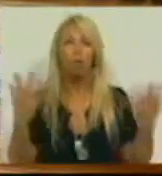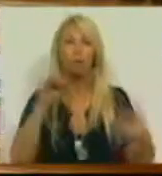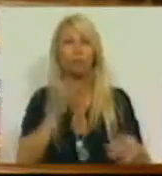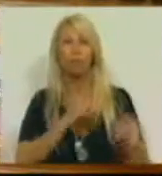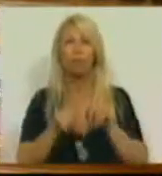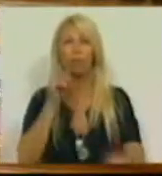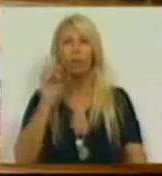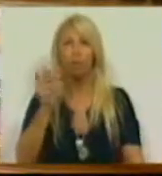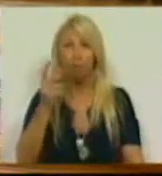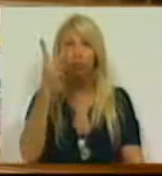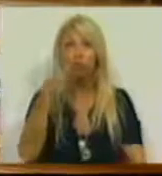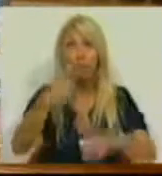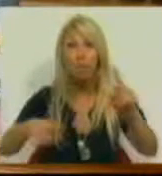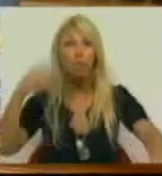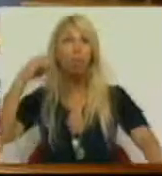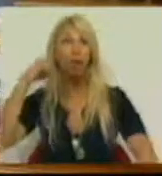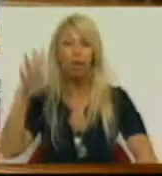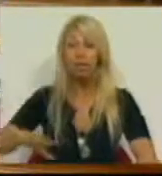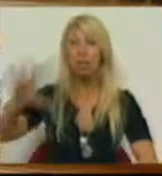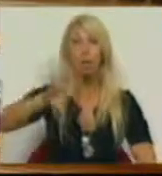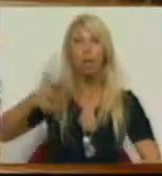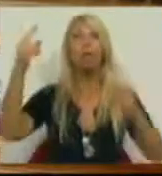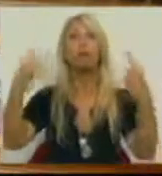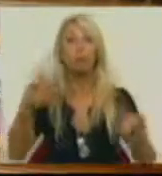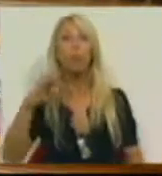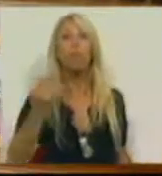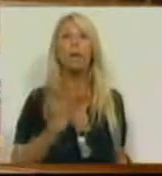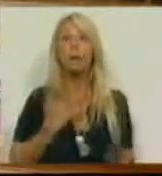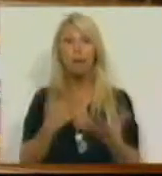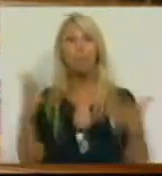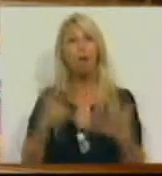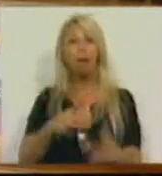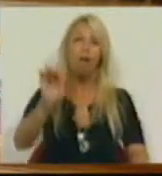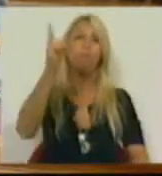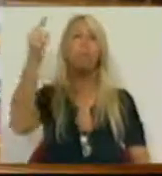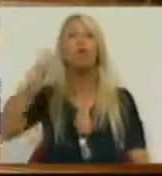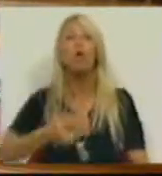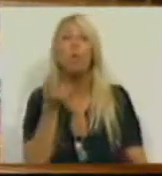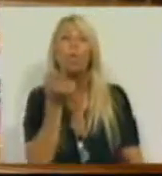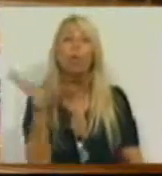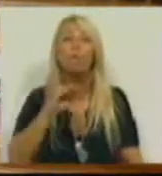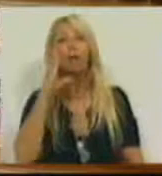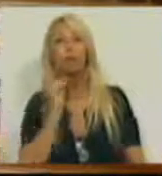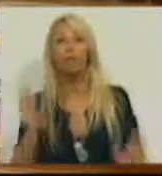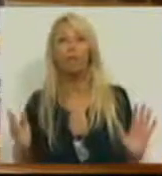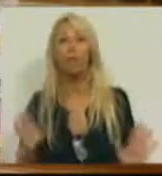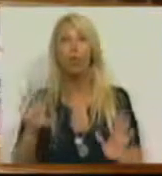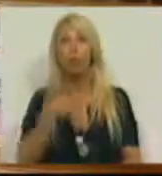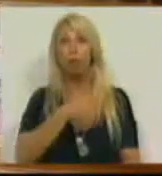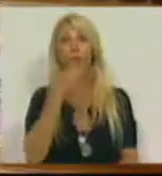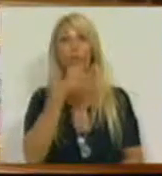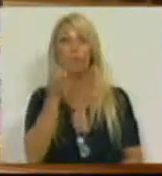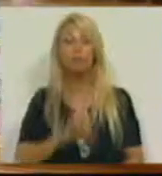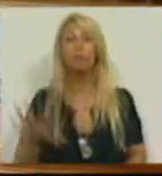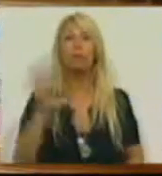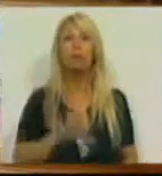estando o país na situação em que está, o PSD e a maioria deviam ter um bocadinho mais de decoro quando falam na situação